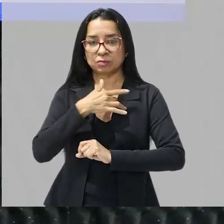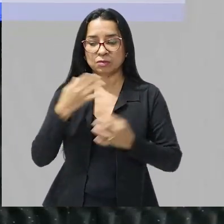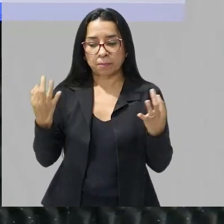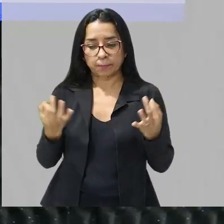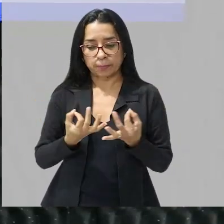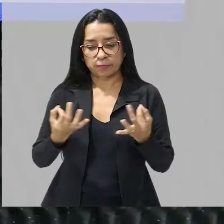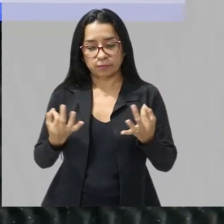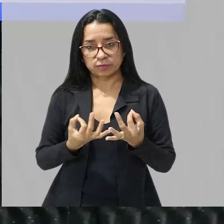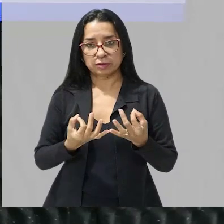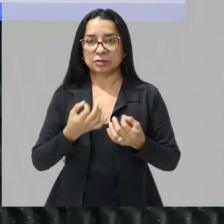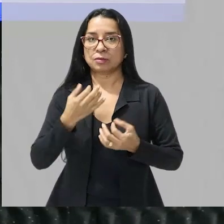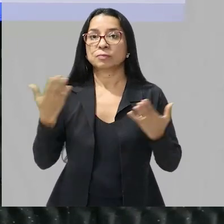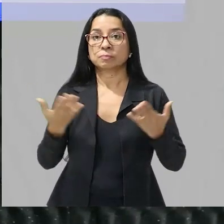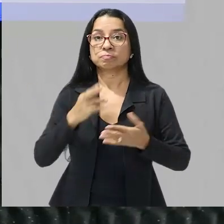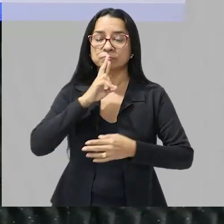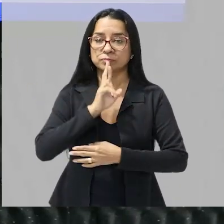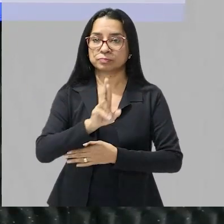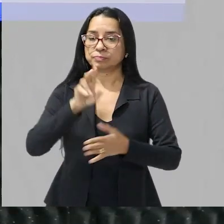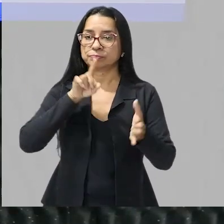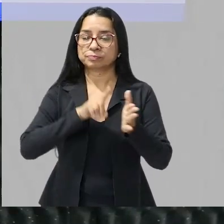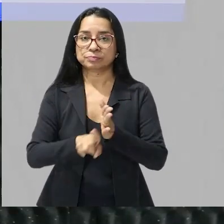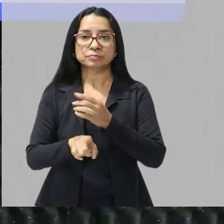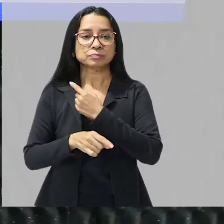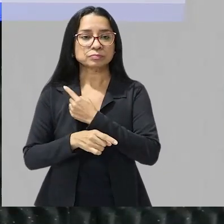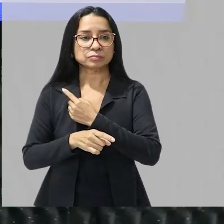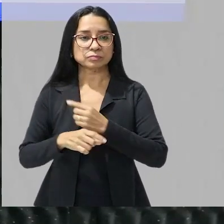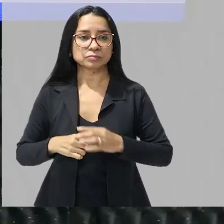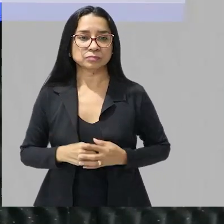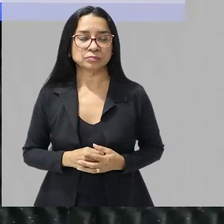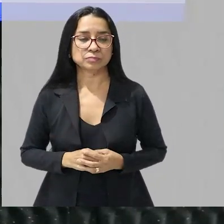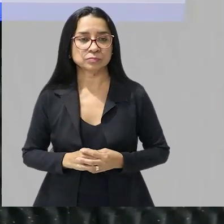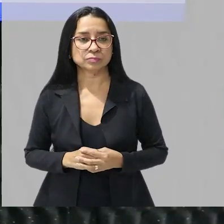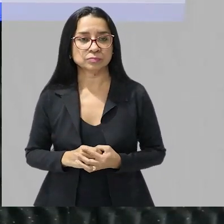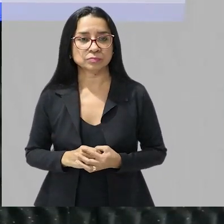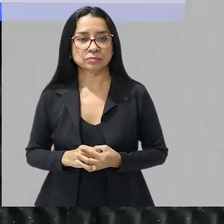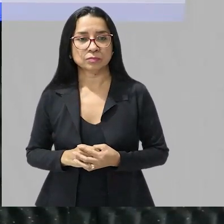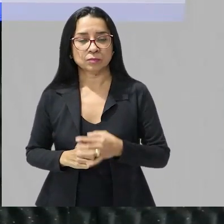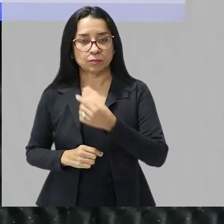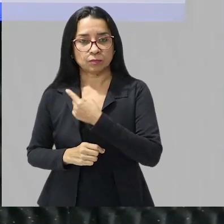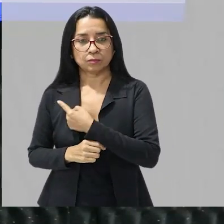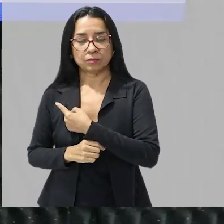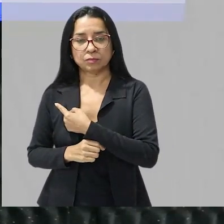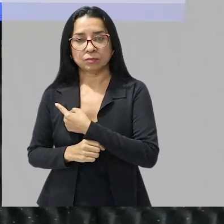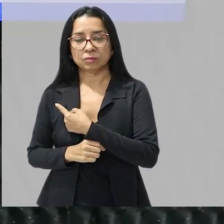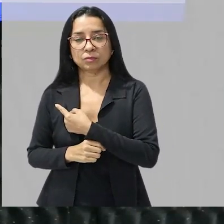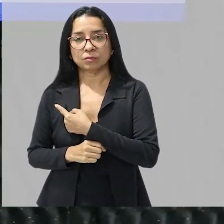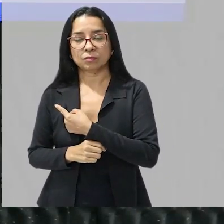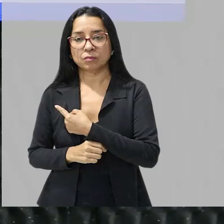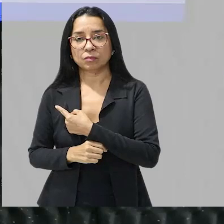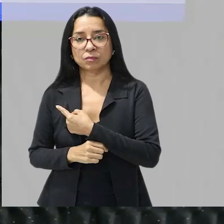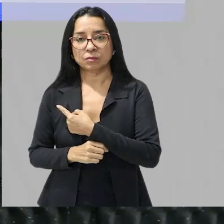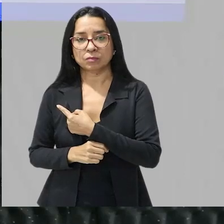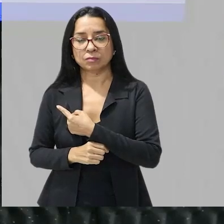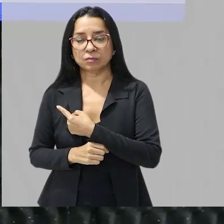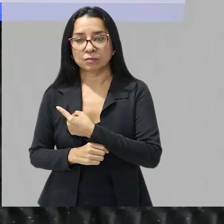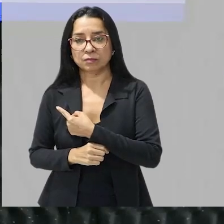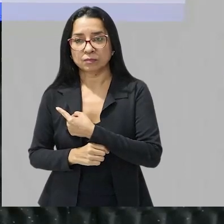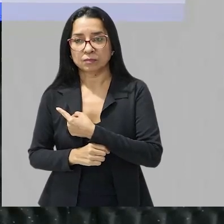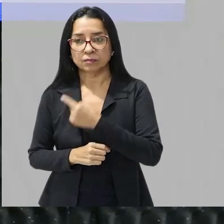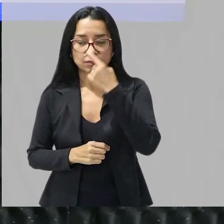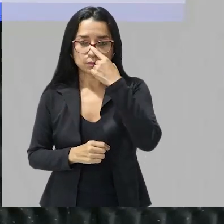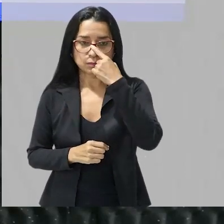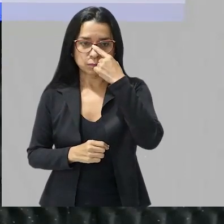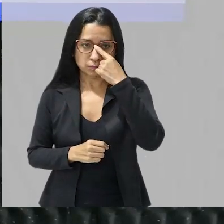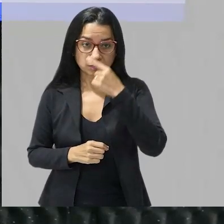então vamos responder aqui essa questão ele diz o seguinte as enzimas biocatalizadoras de indução de